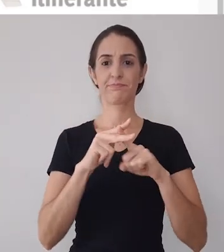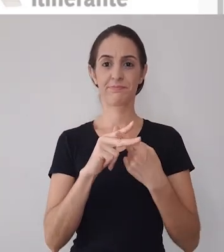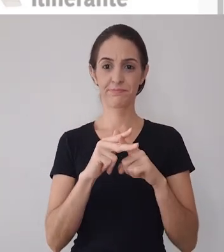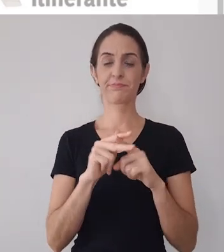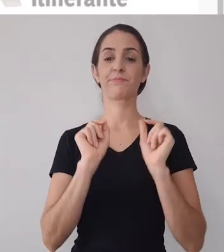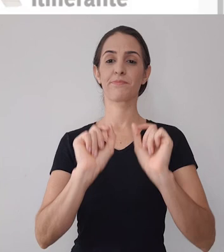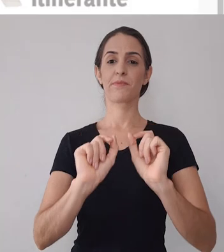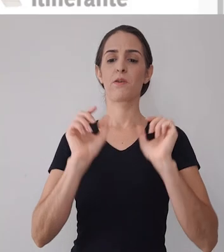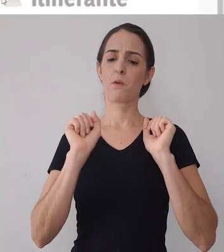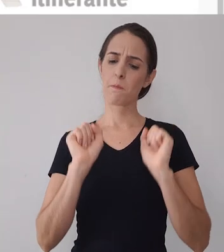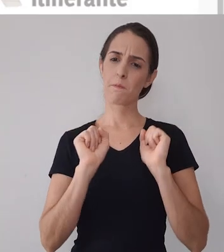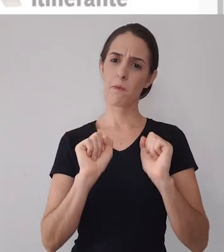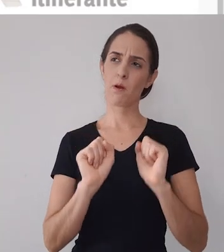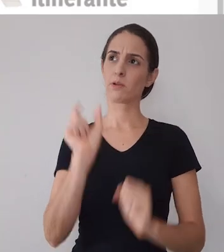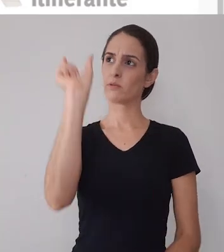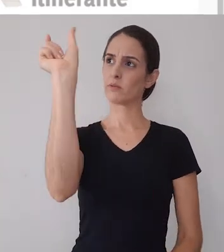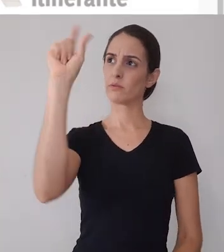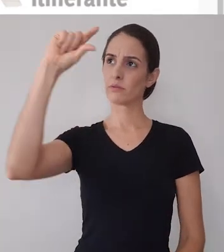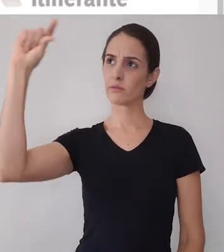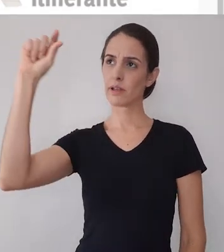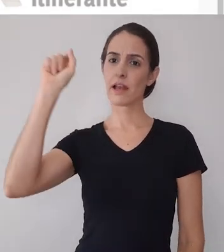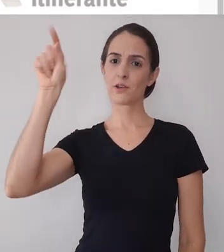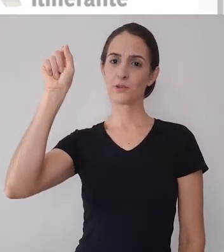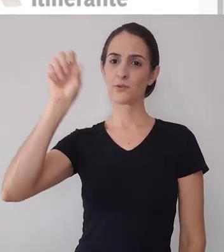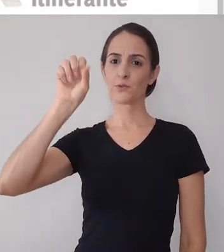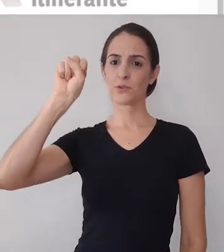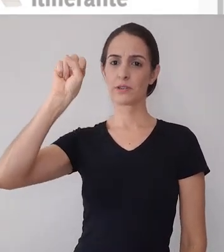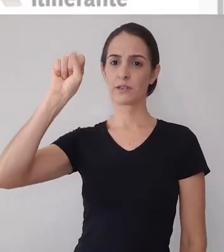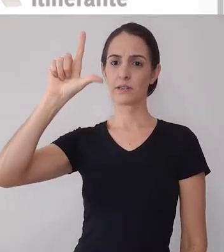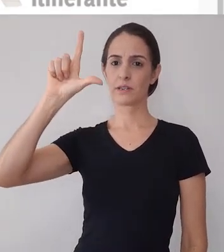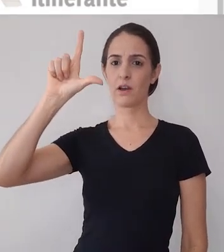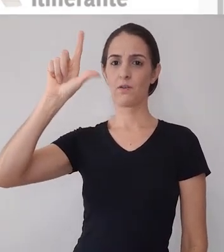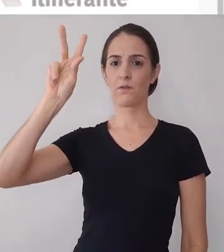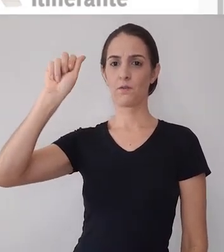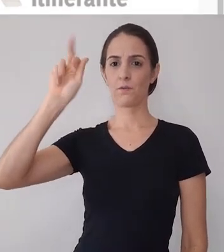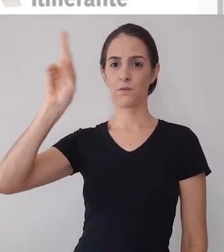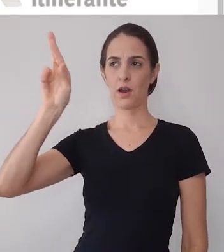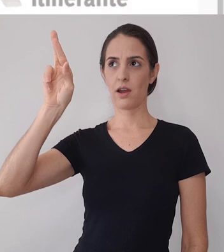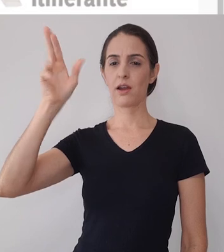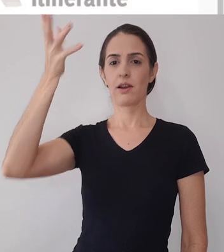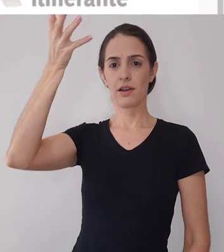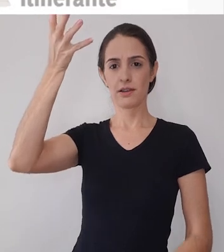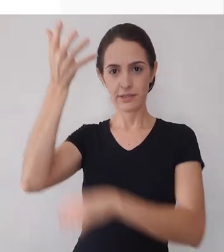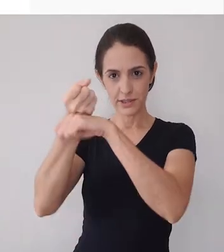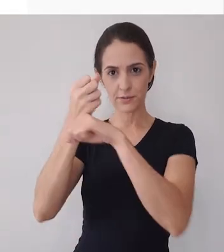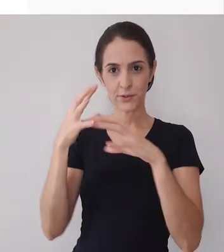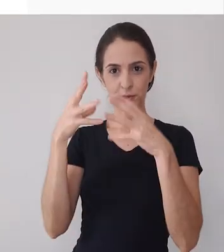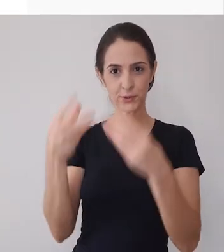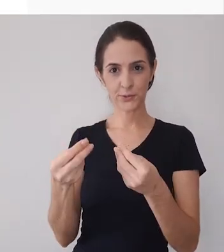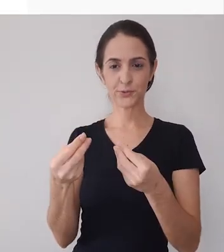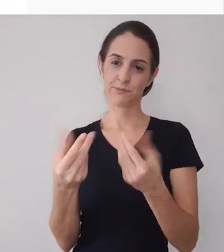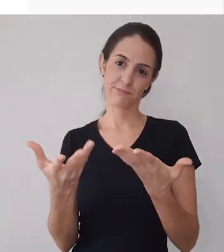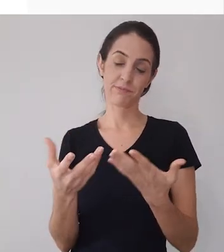você pode salvar as alterações ou não quero vou descartar posso descartar tudo o veja